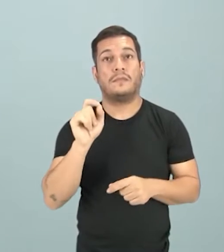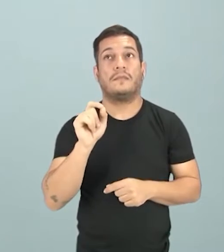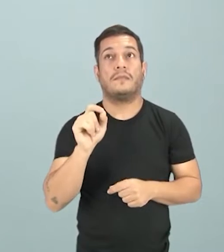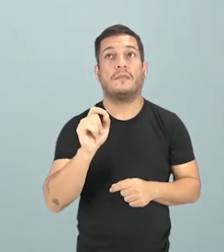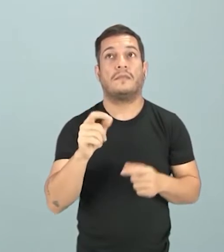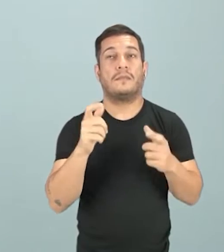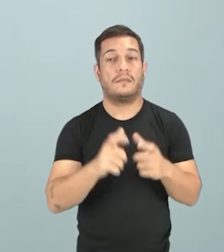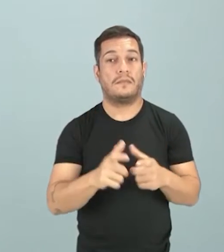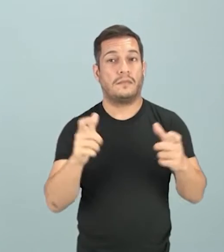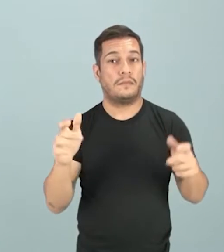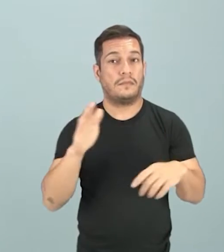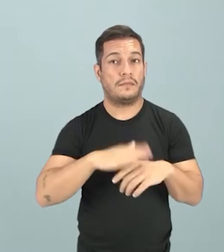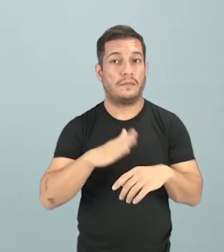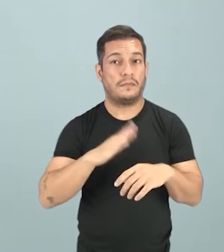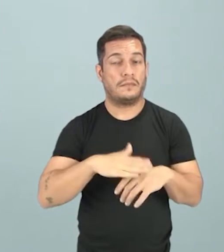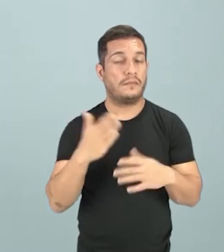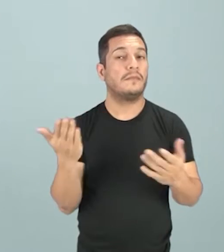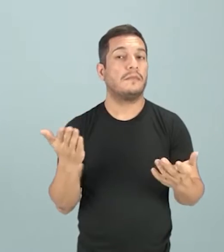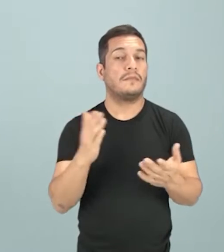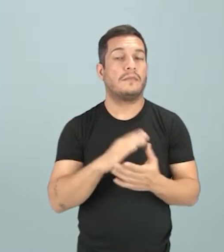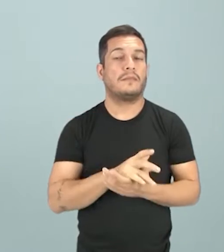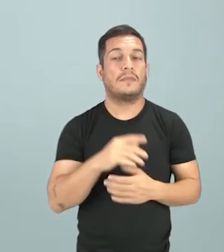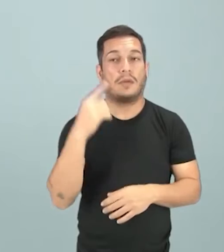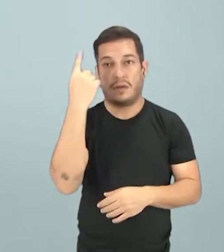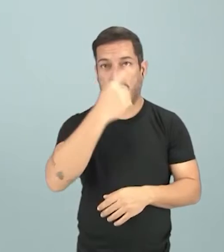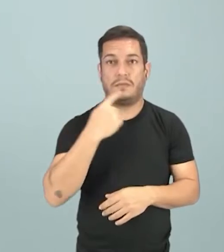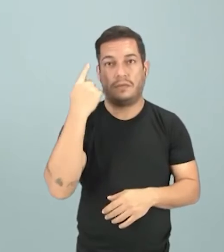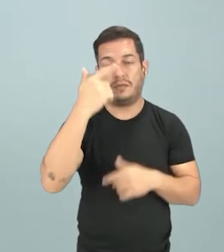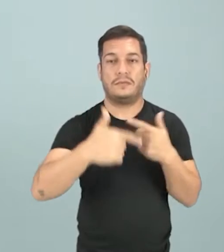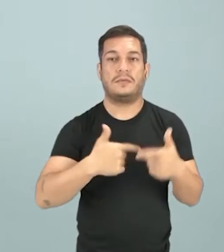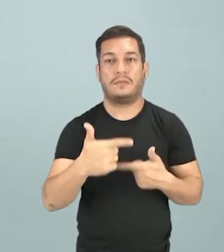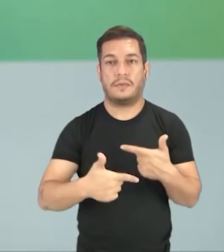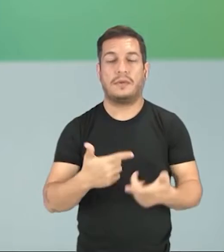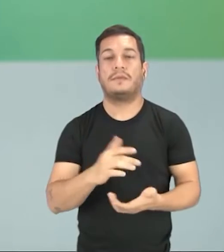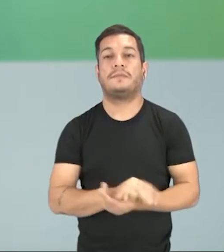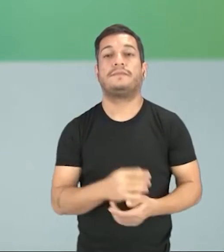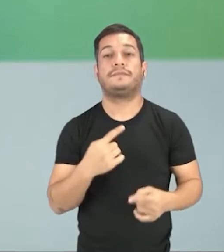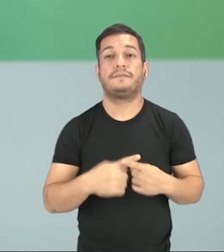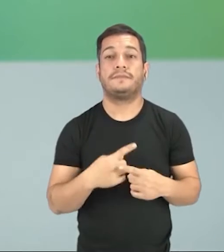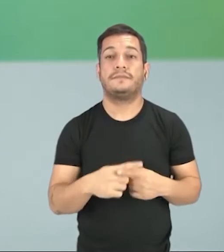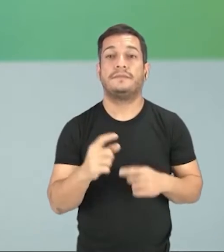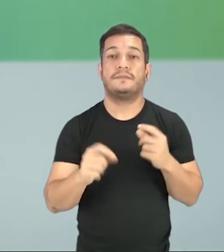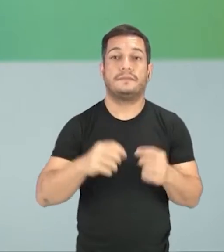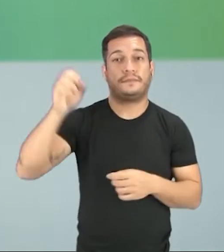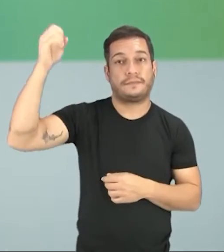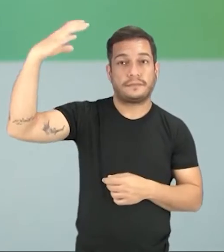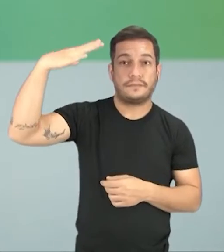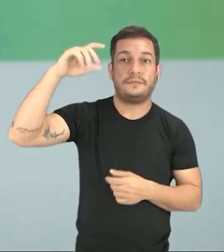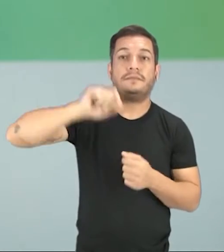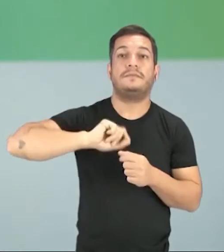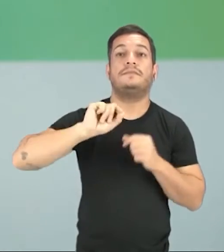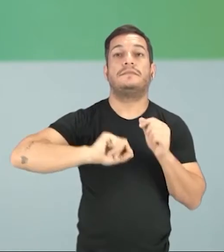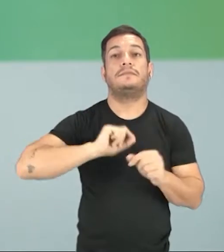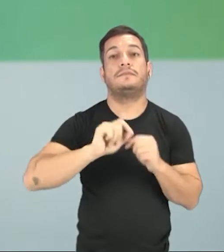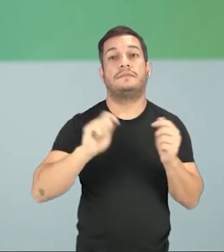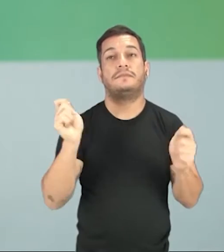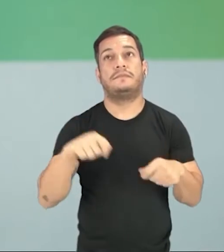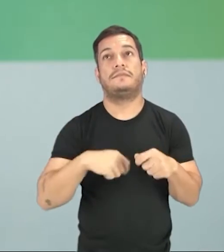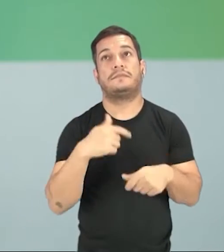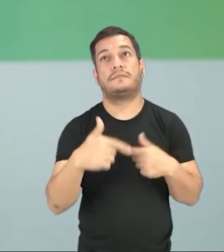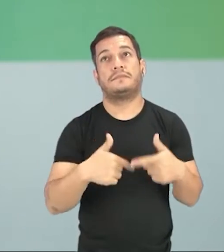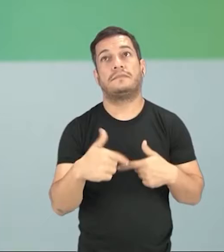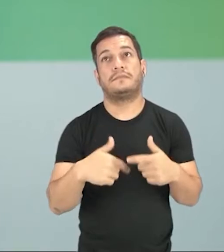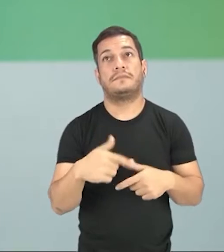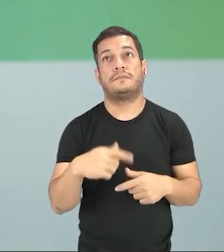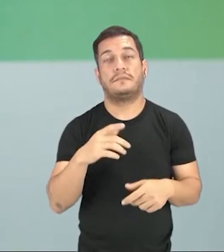aumentou ainda mais as horas de trabalho, porque a iluminação fazia com que ele pudesse trabalhar